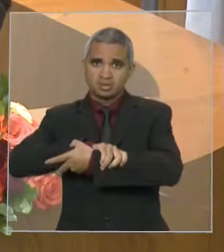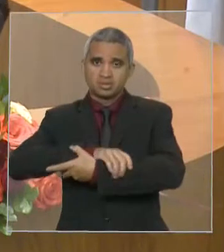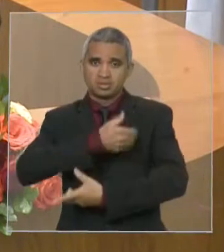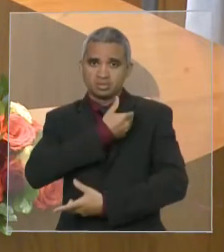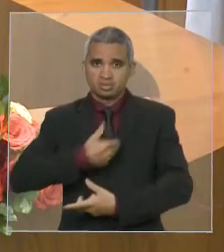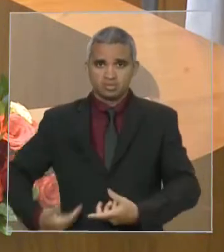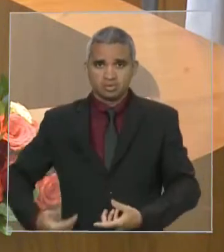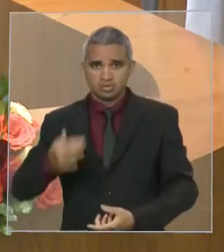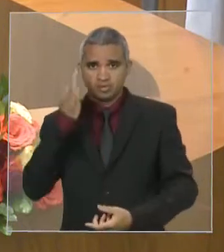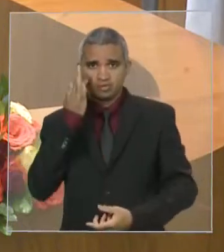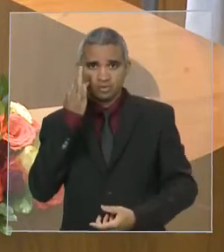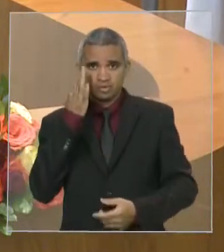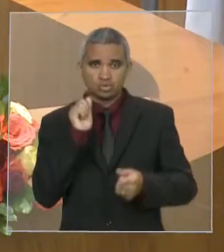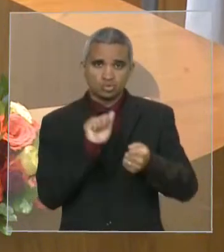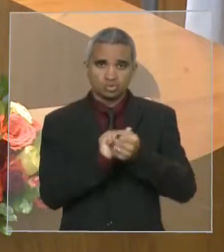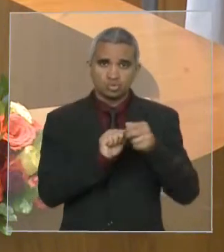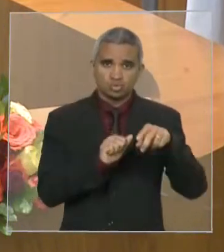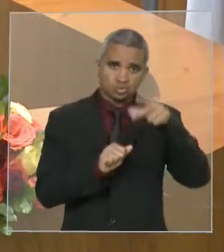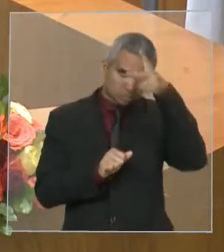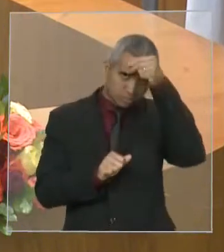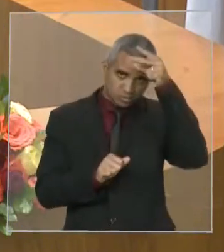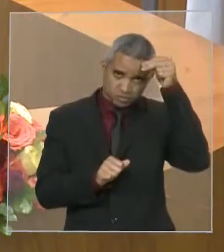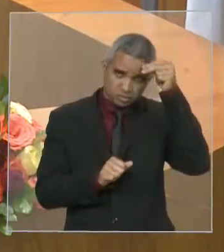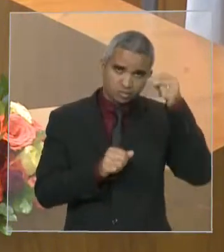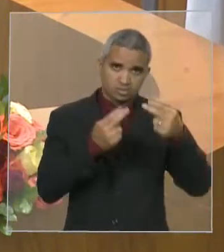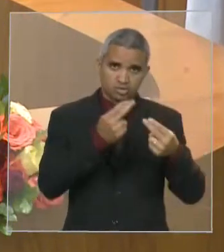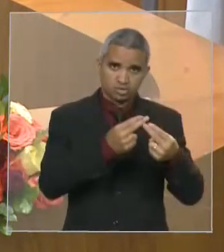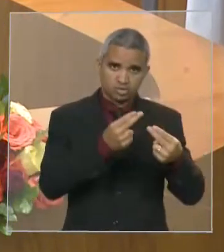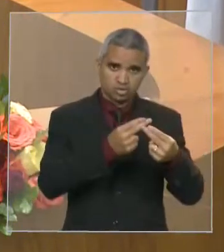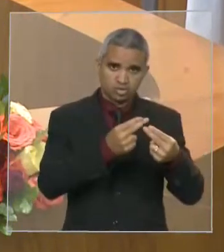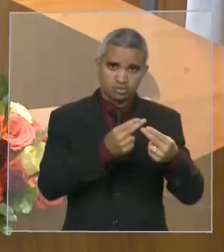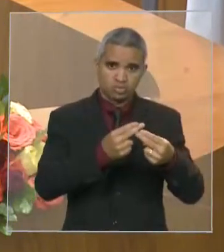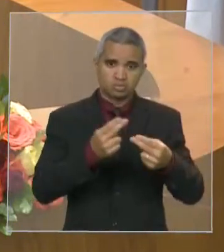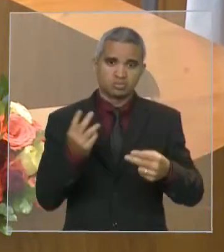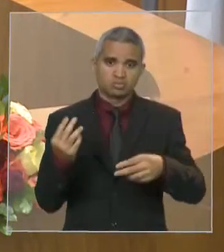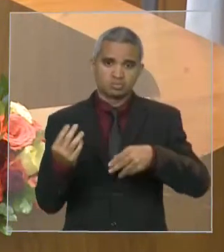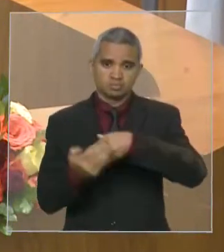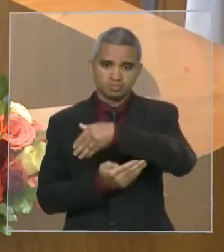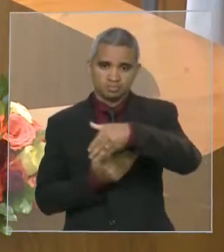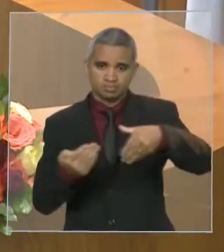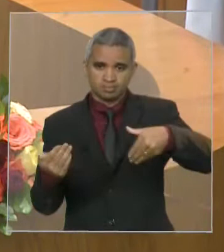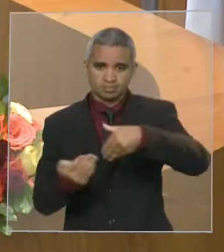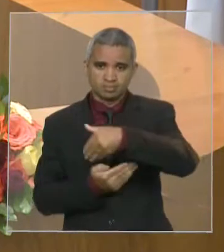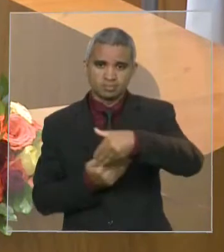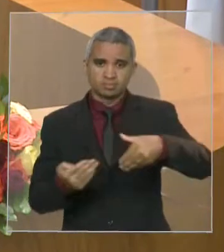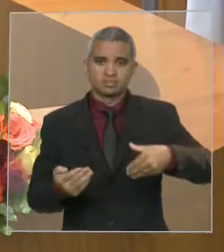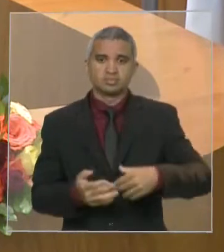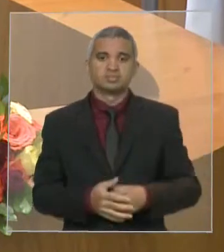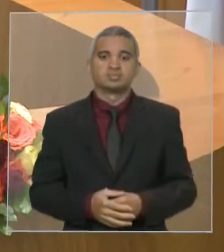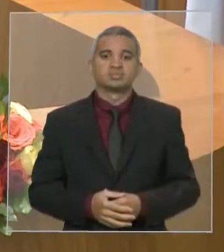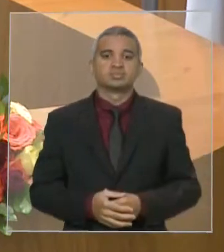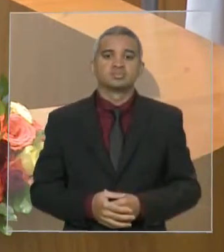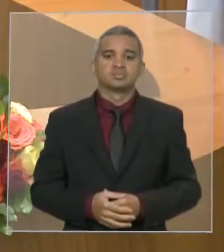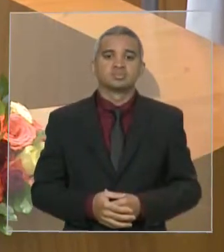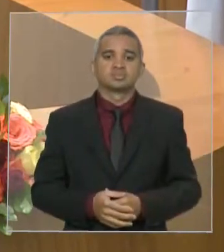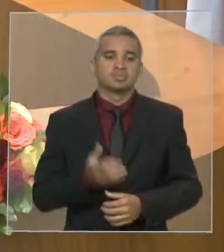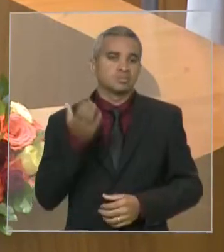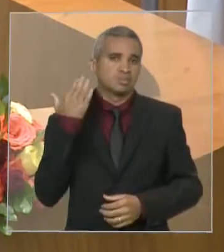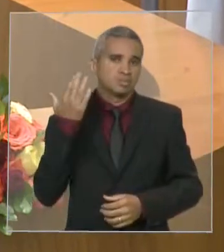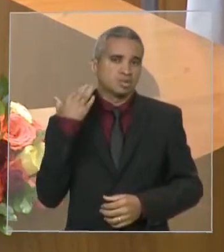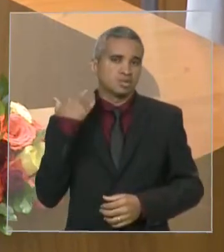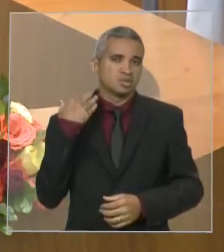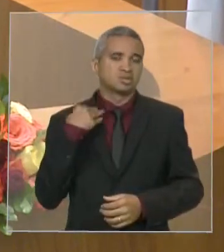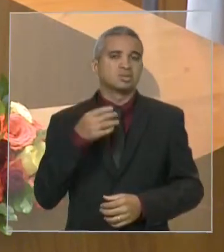Timon. A nossa articulação que, desde o momento, desde o início do governo Flávio Dino, que a gente solicita uma